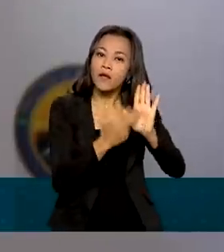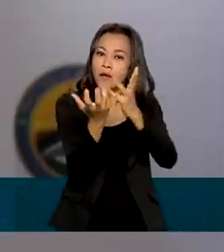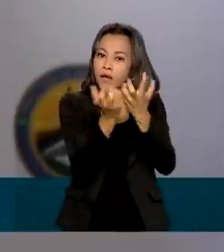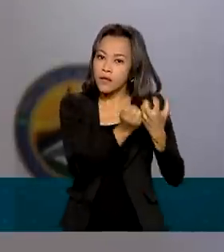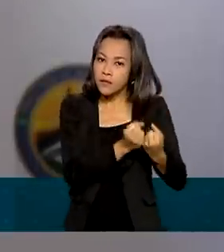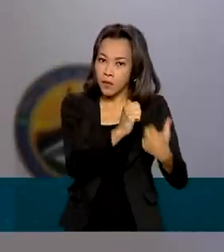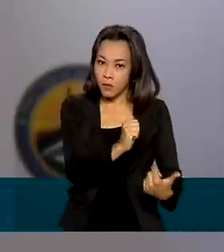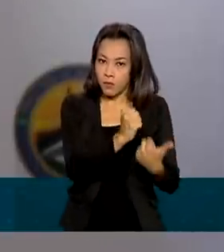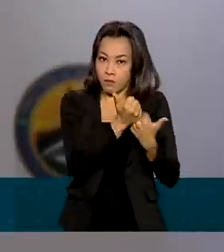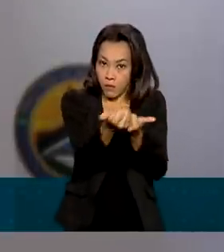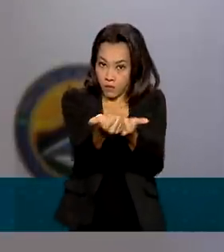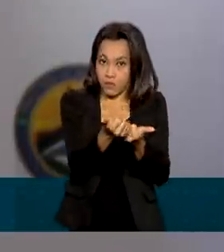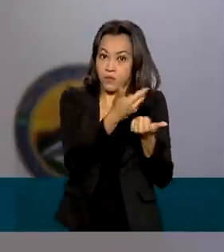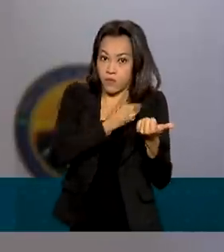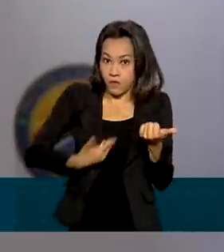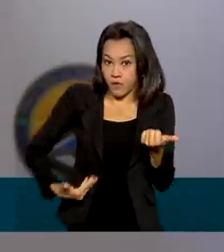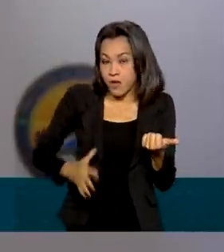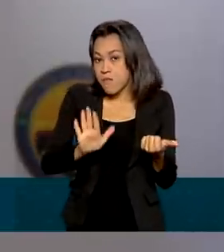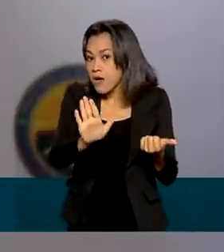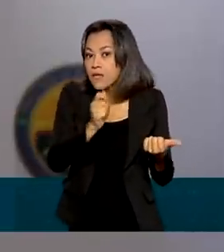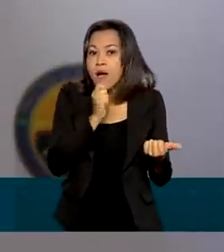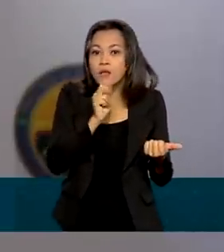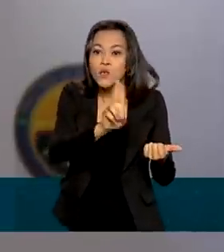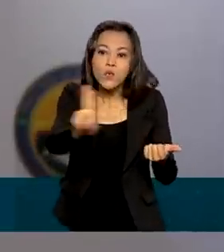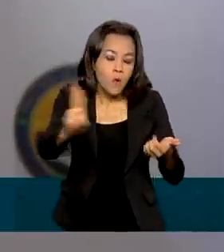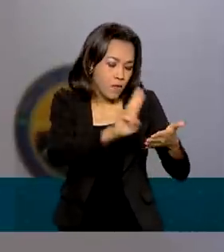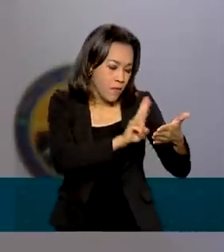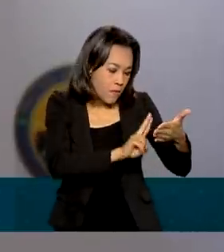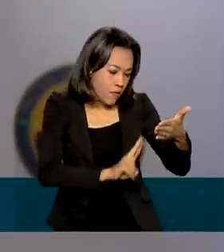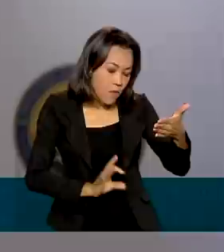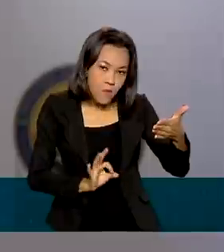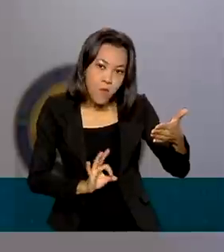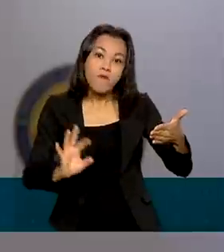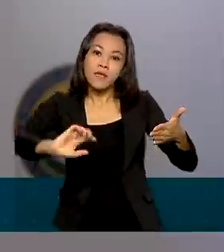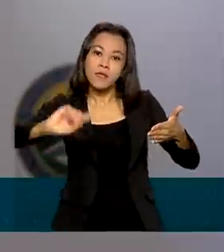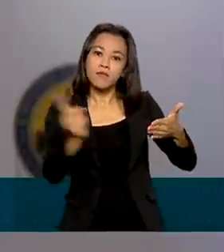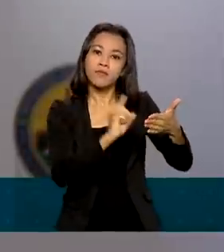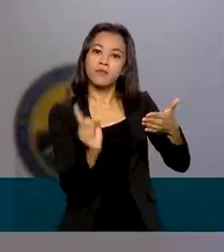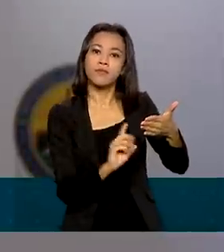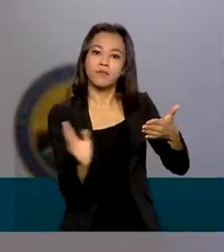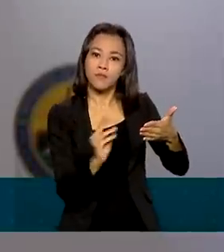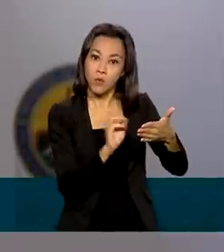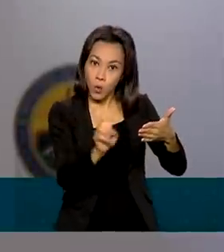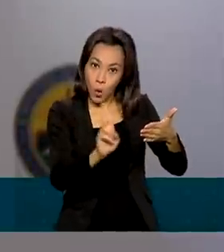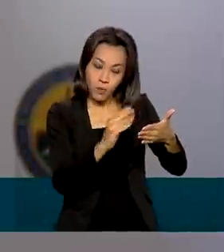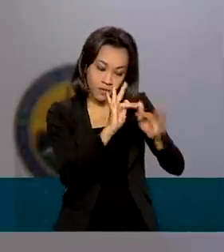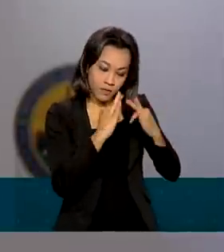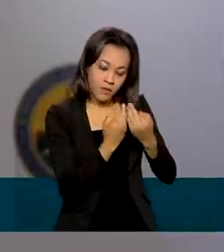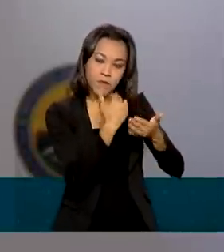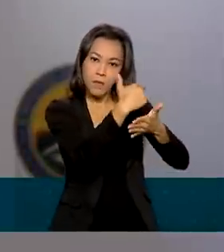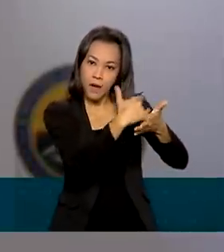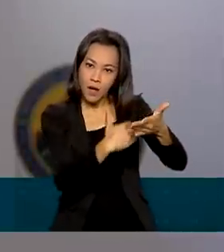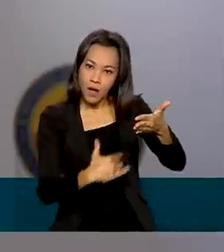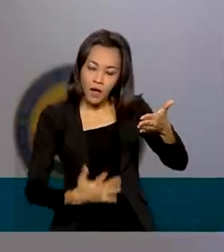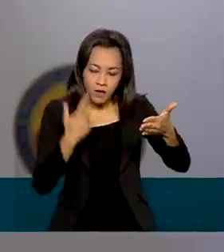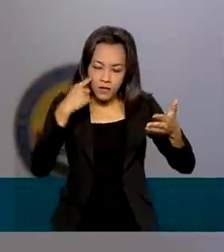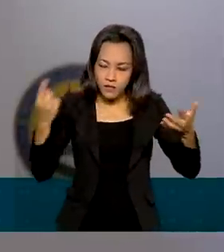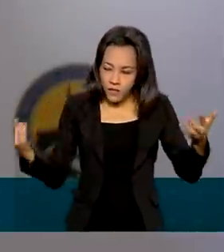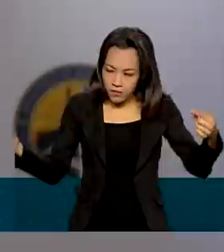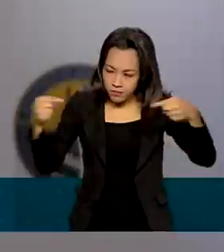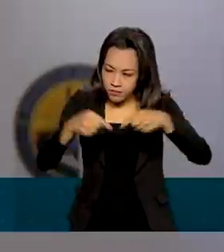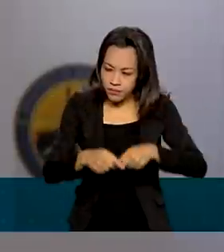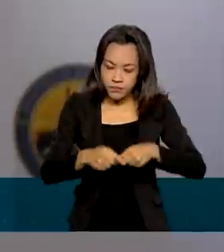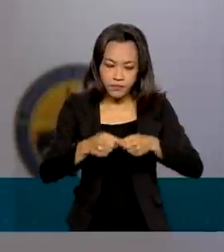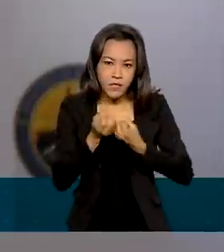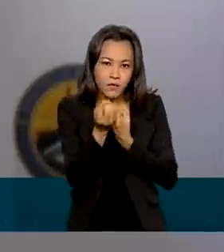benefício, mas que ainda não estejam cadastradas, serão incorporadas de modo automático, por meio do cruzamento de dados, dos sistemas